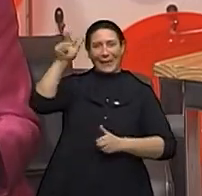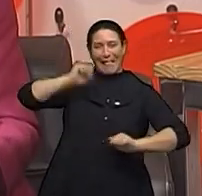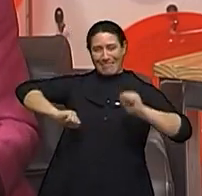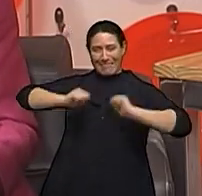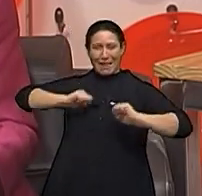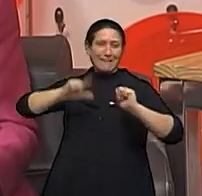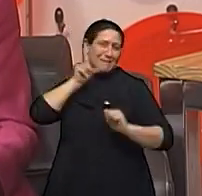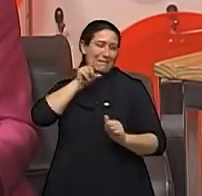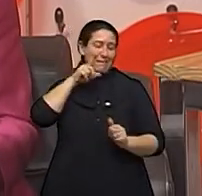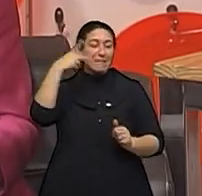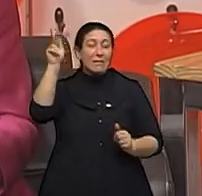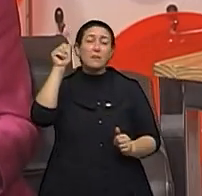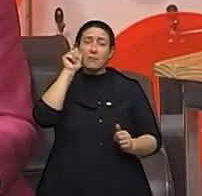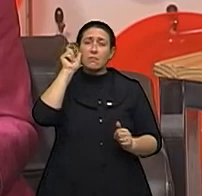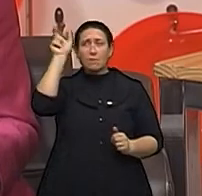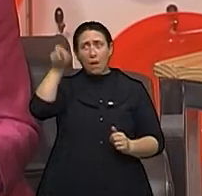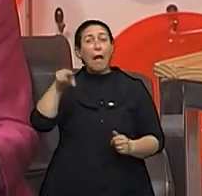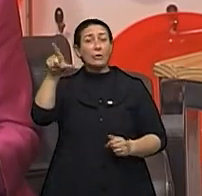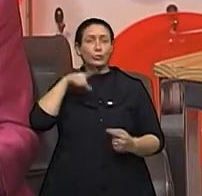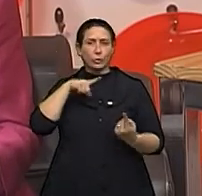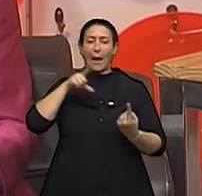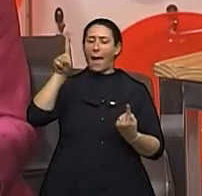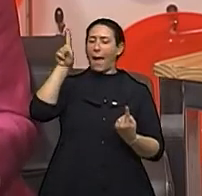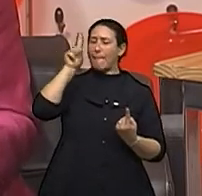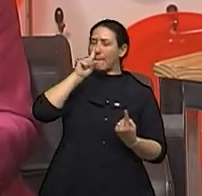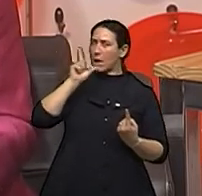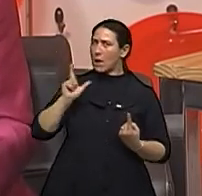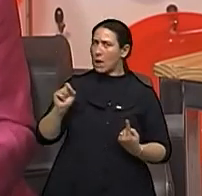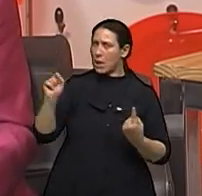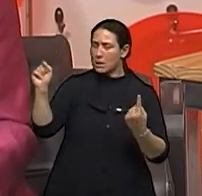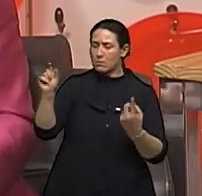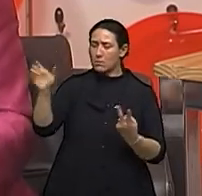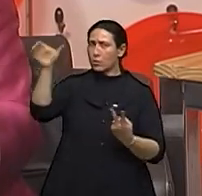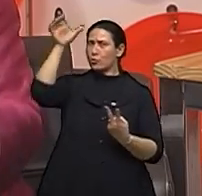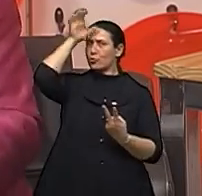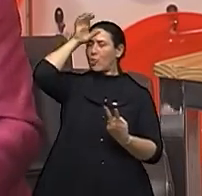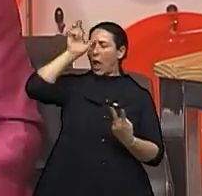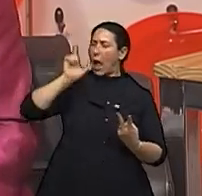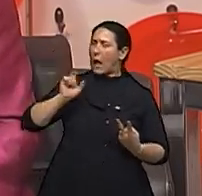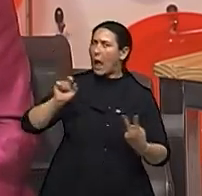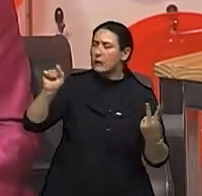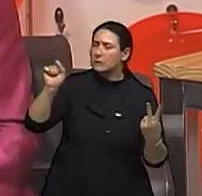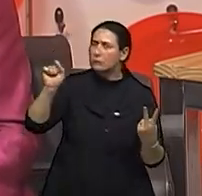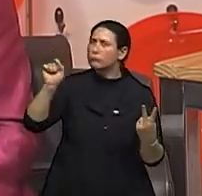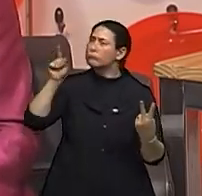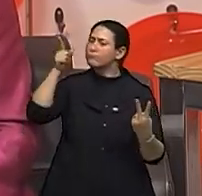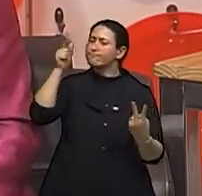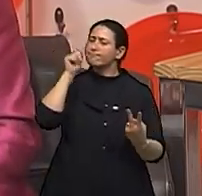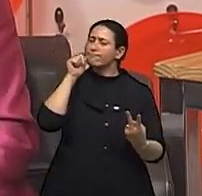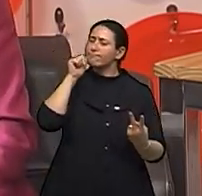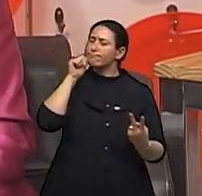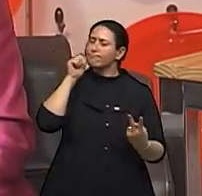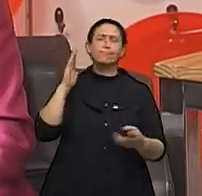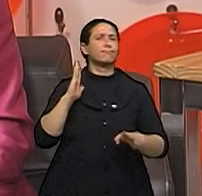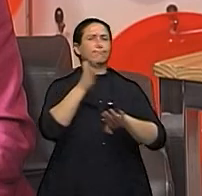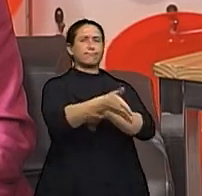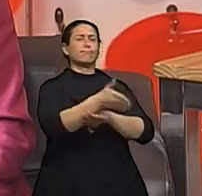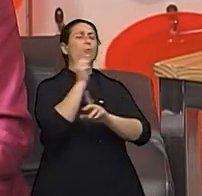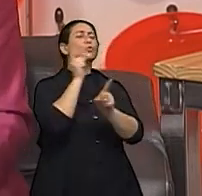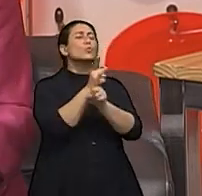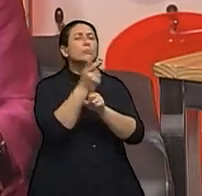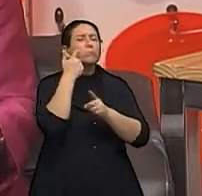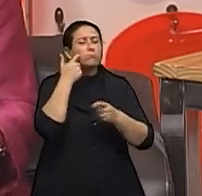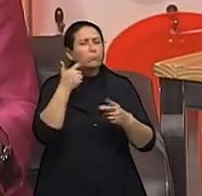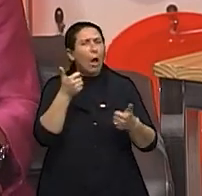ela tinha a mãe com câncer de mama, a tia, ela tinha outros casos e ela foi detectado o gene nela.